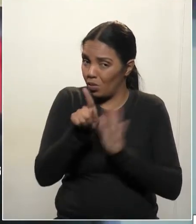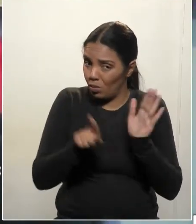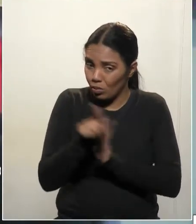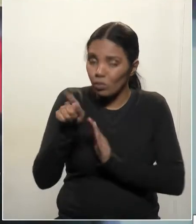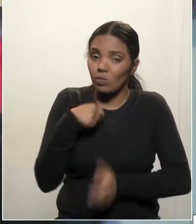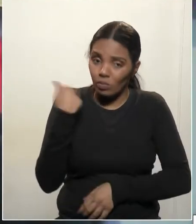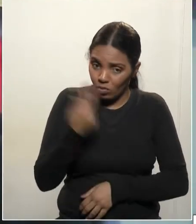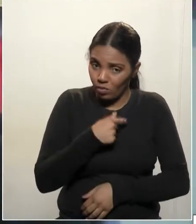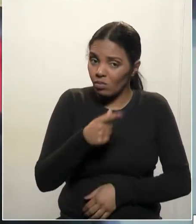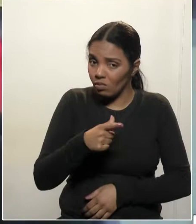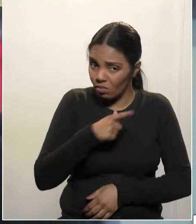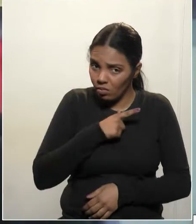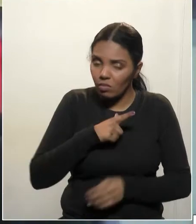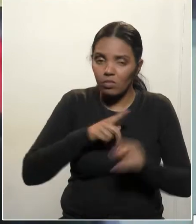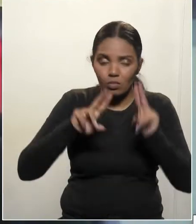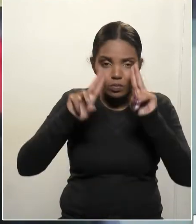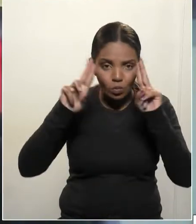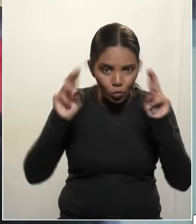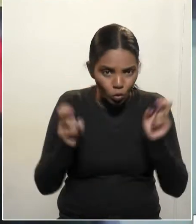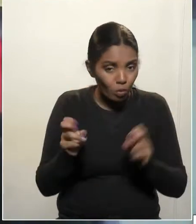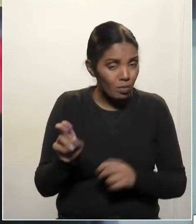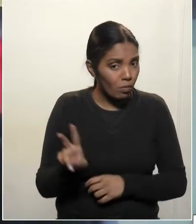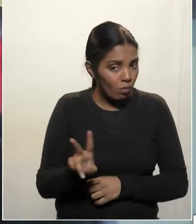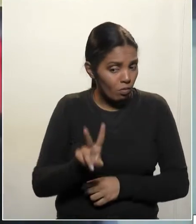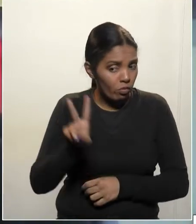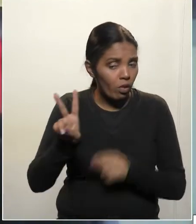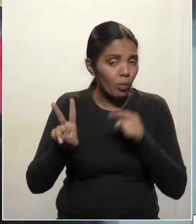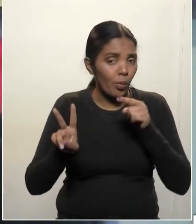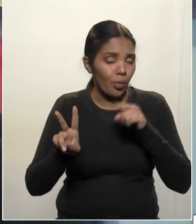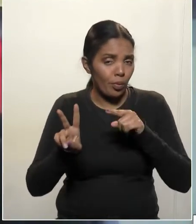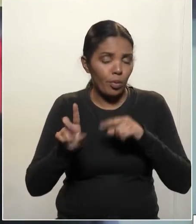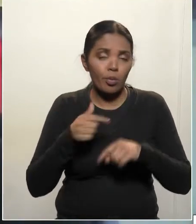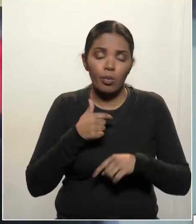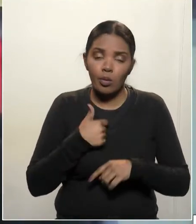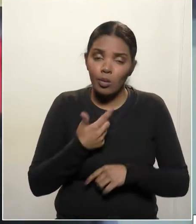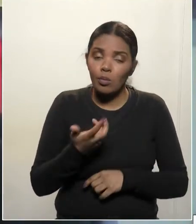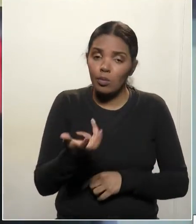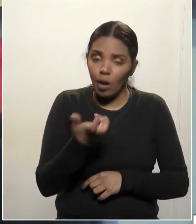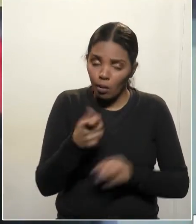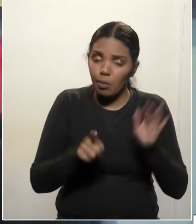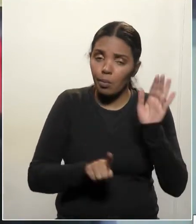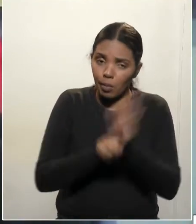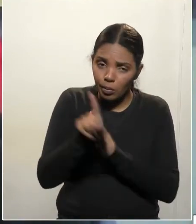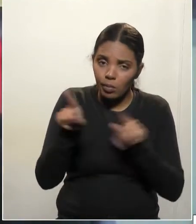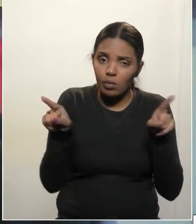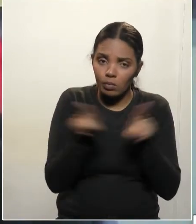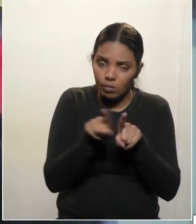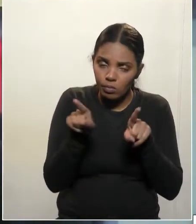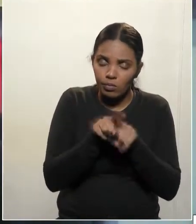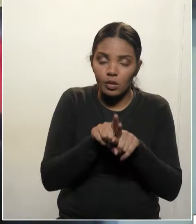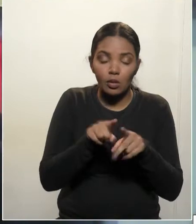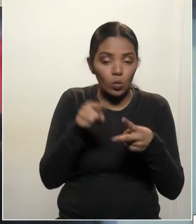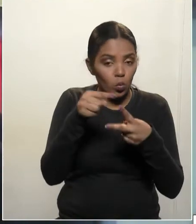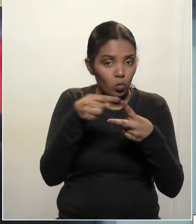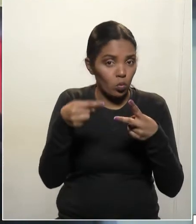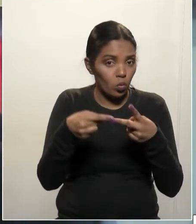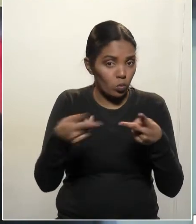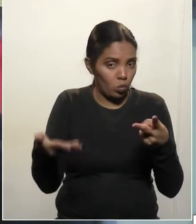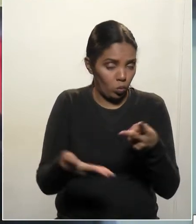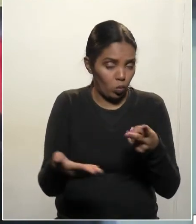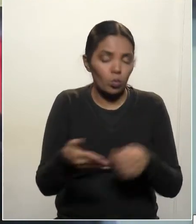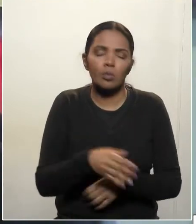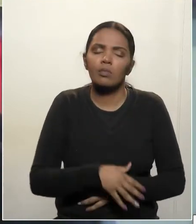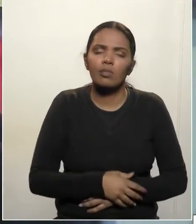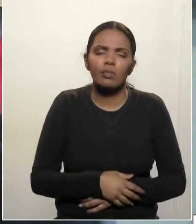que nós fazemos com relação a esses valores. E eu quero somar a esses questionamentos mais dois hoje, senhor presidente.